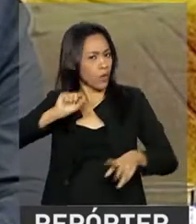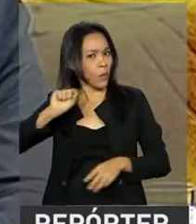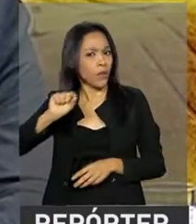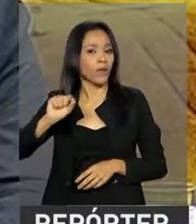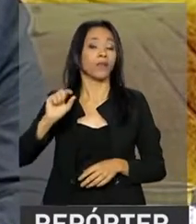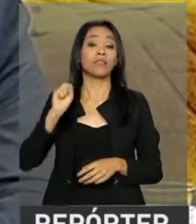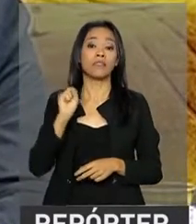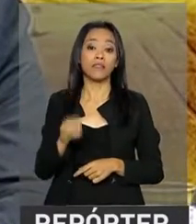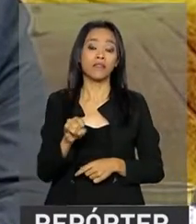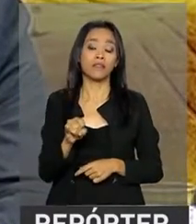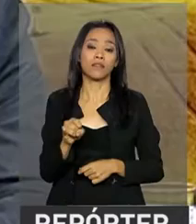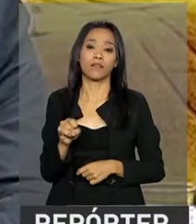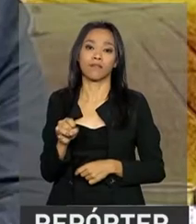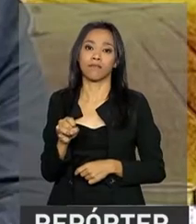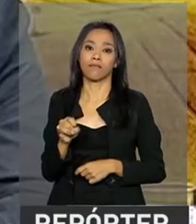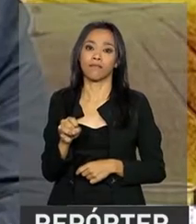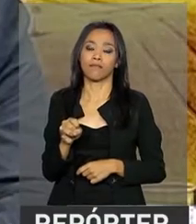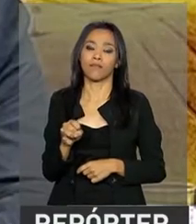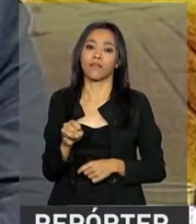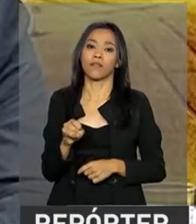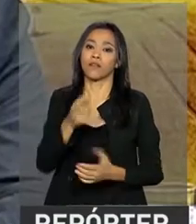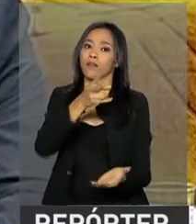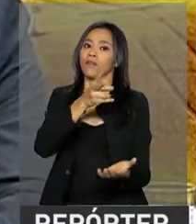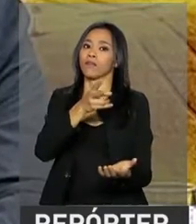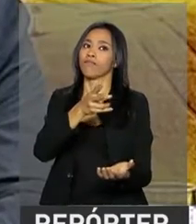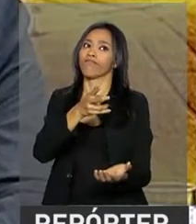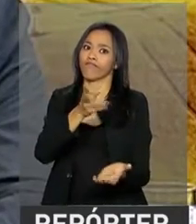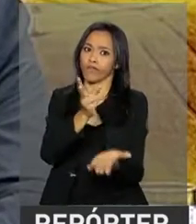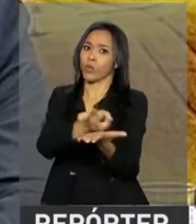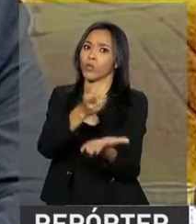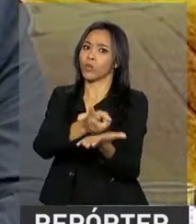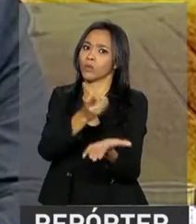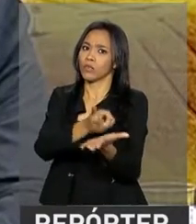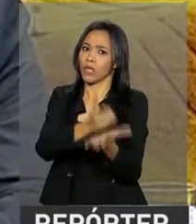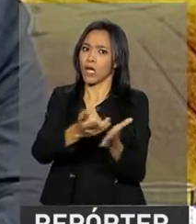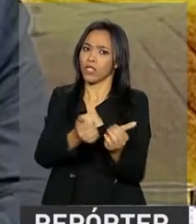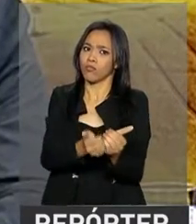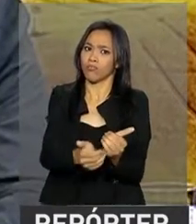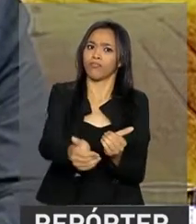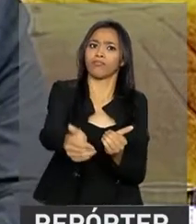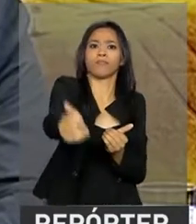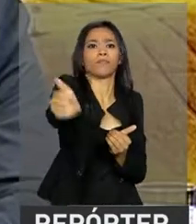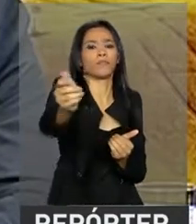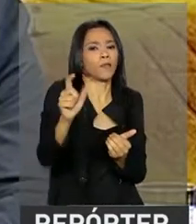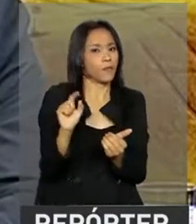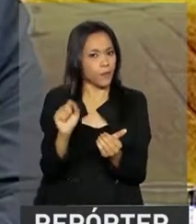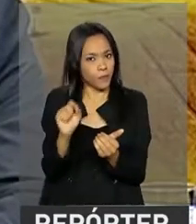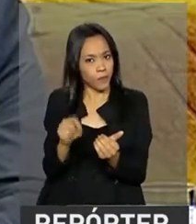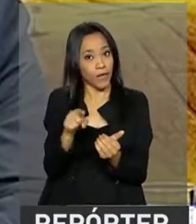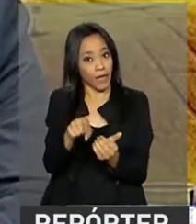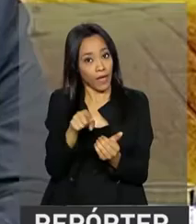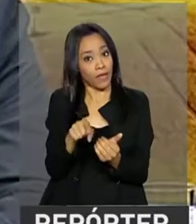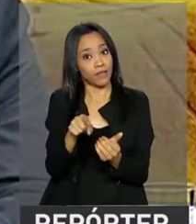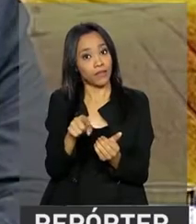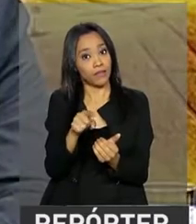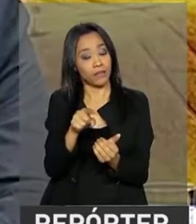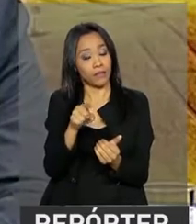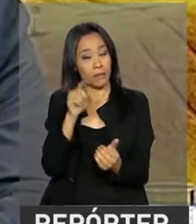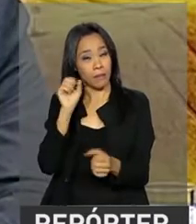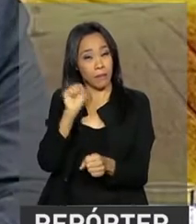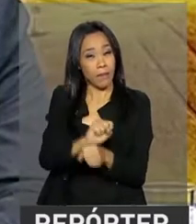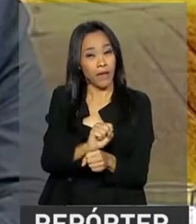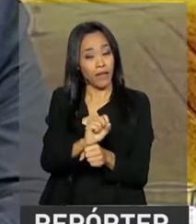que se tivesse permanecido, tivesse dado continuidade a essa suspensão temporária,